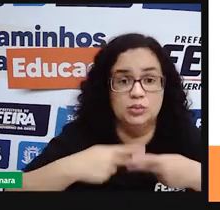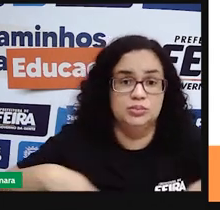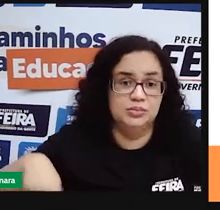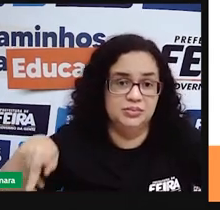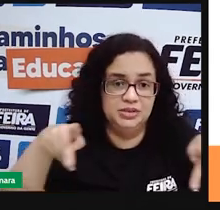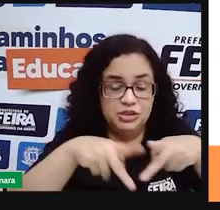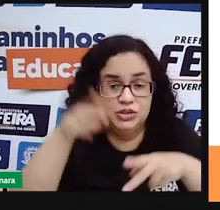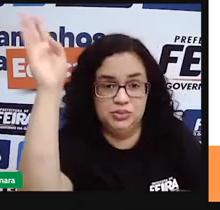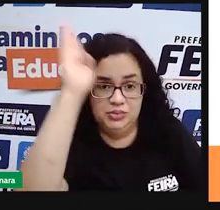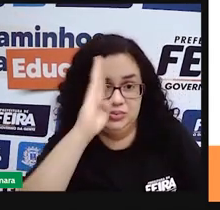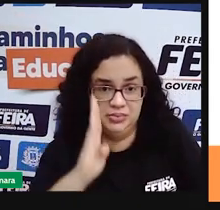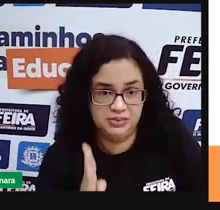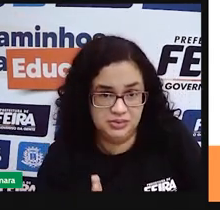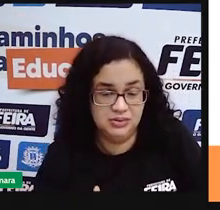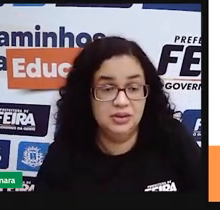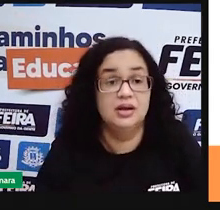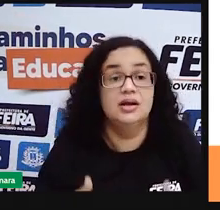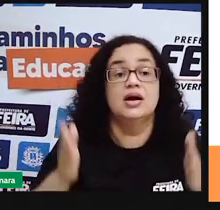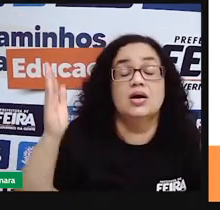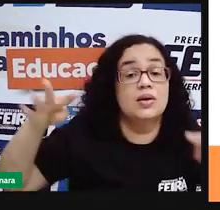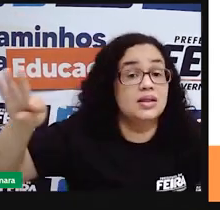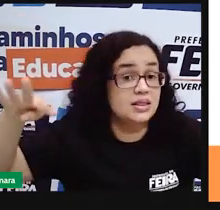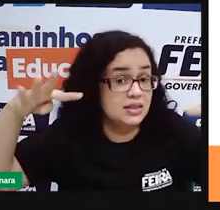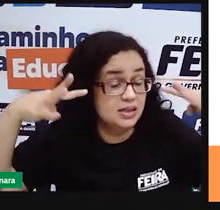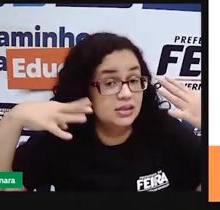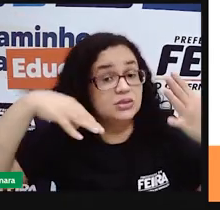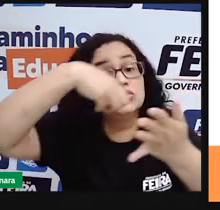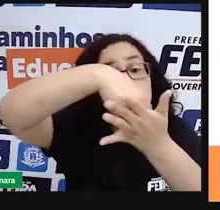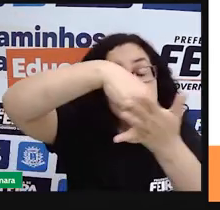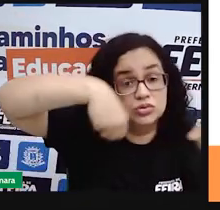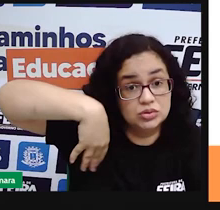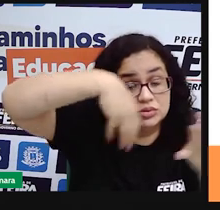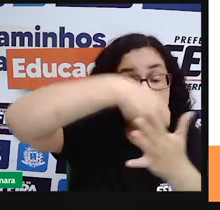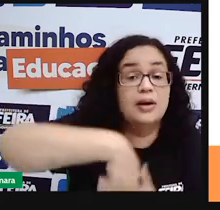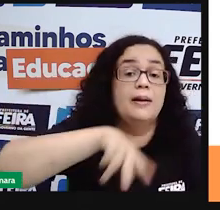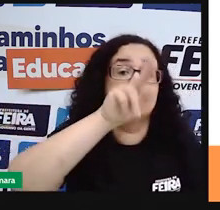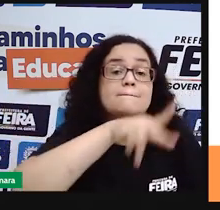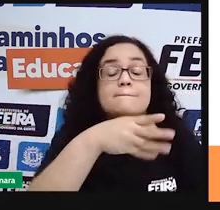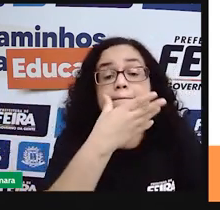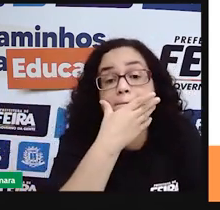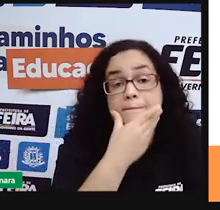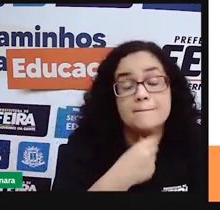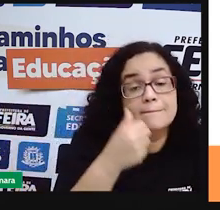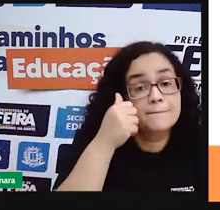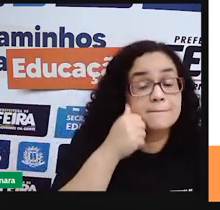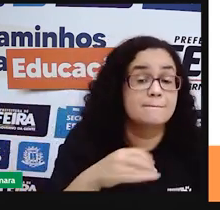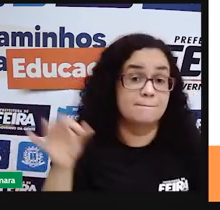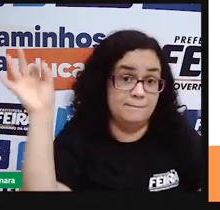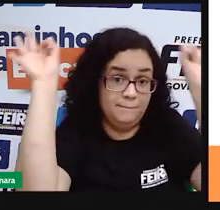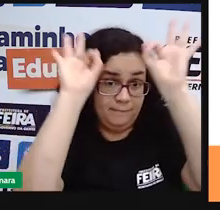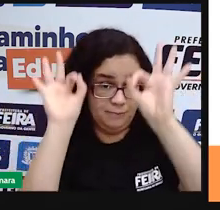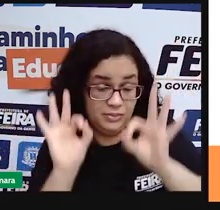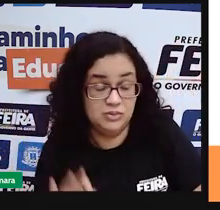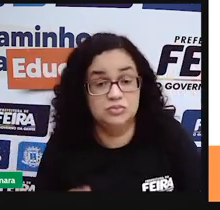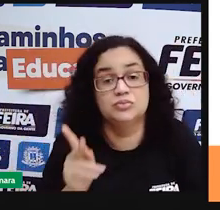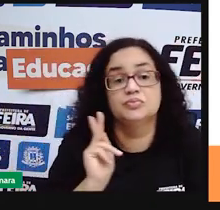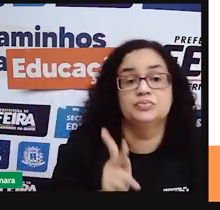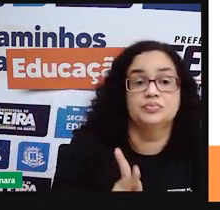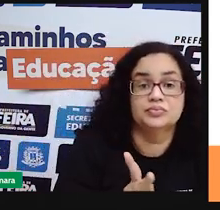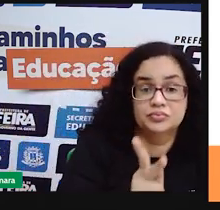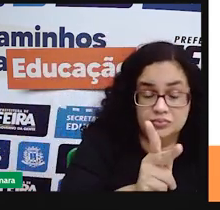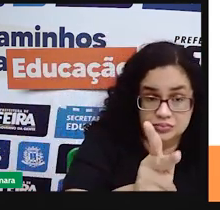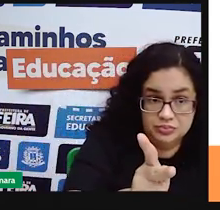agora preste bastante atenção aí na atividade que a sua ou o seu professor preparou para dar continuidade ao